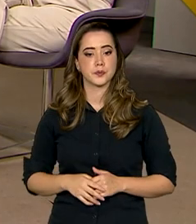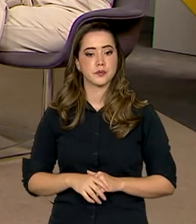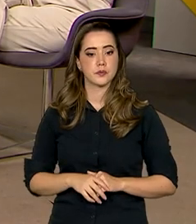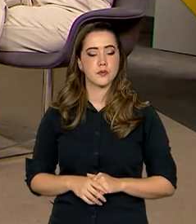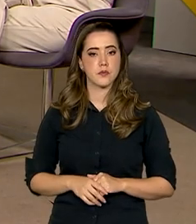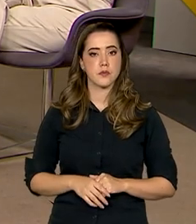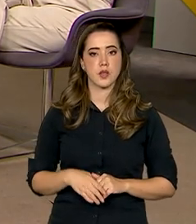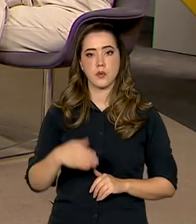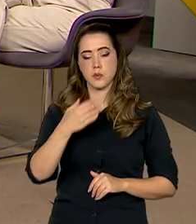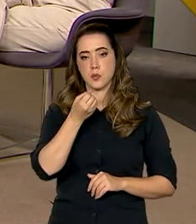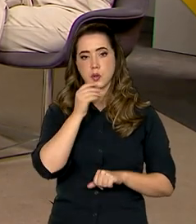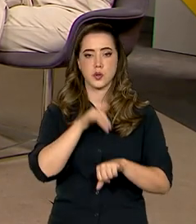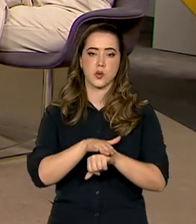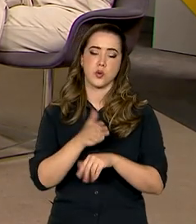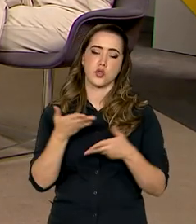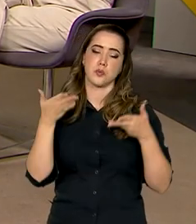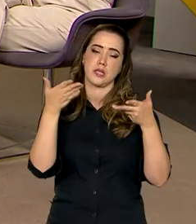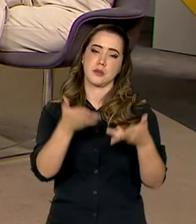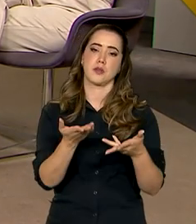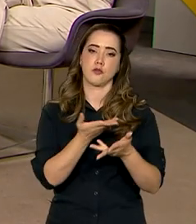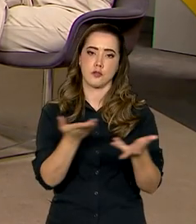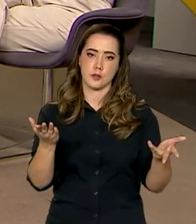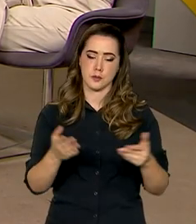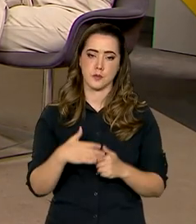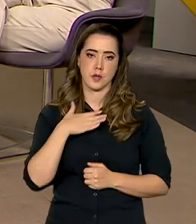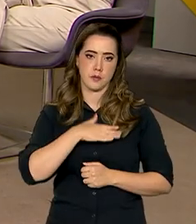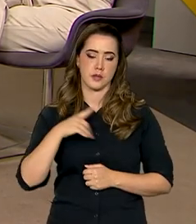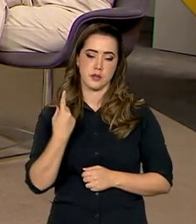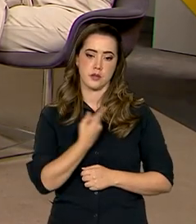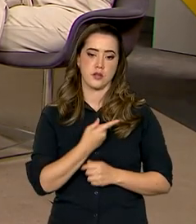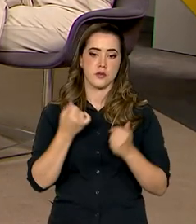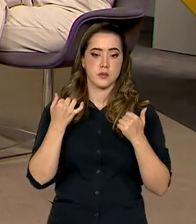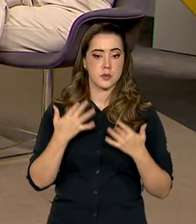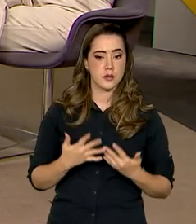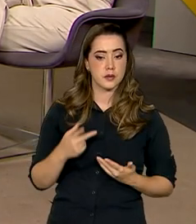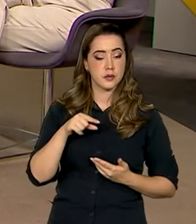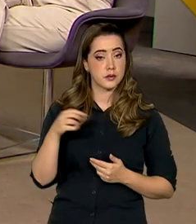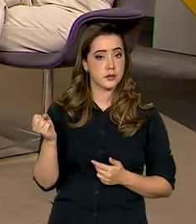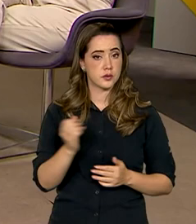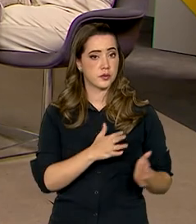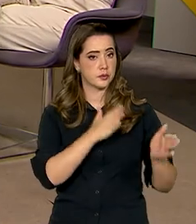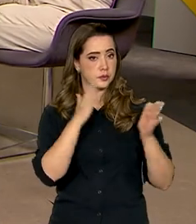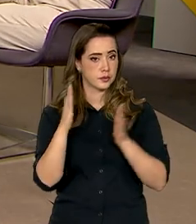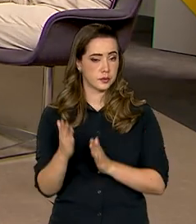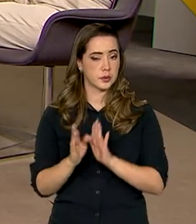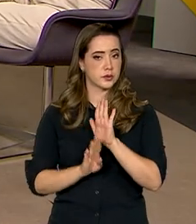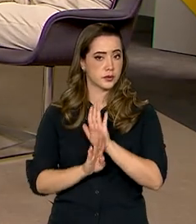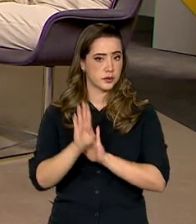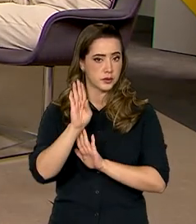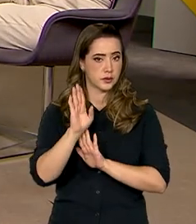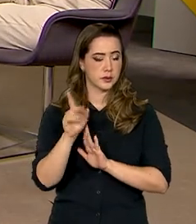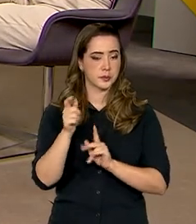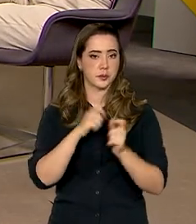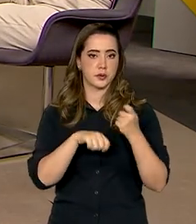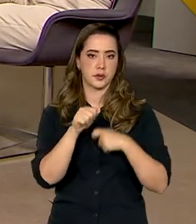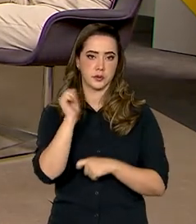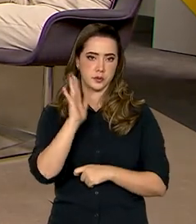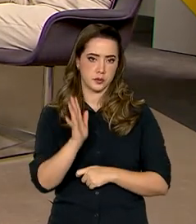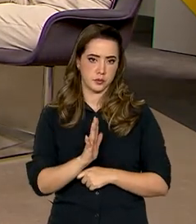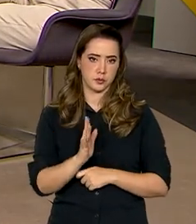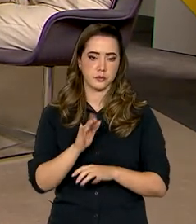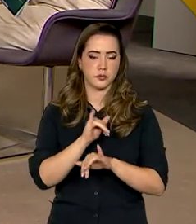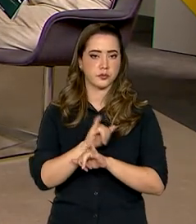sempre com vocês aqui. Prazer é nosso, professor. Vamos começar falando aí sobre essa nova projeção de crescimento da economia do Brasil,